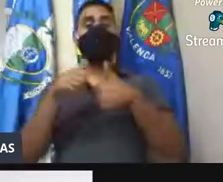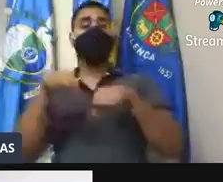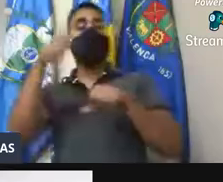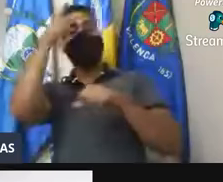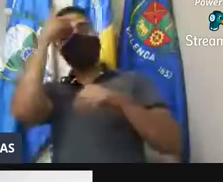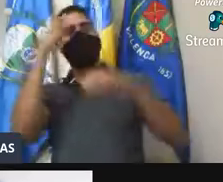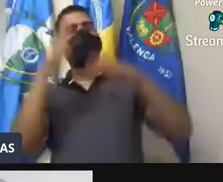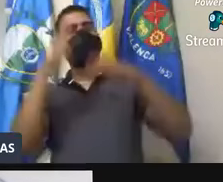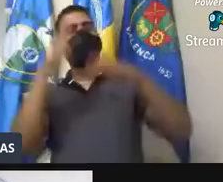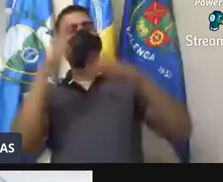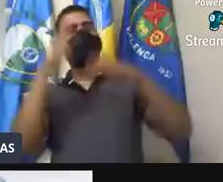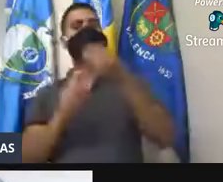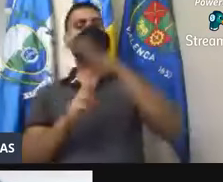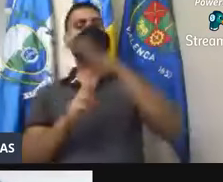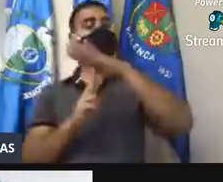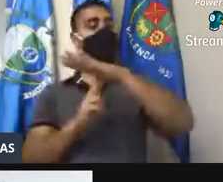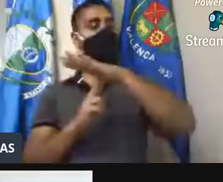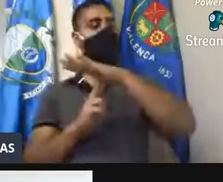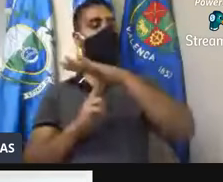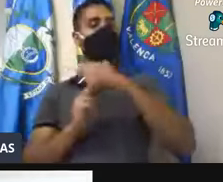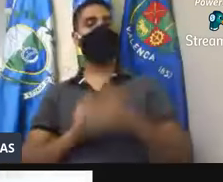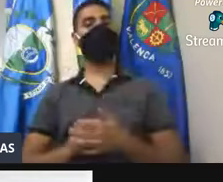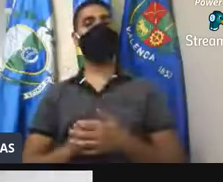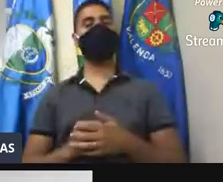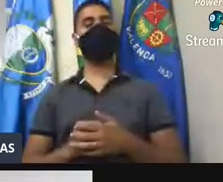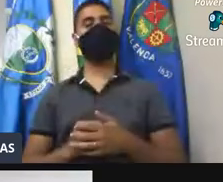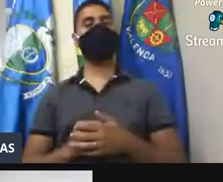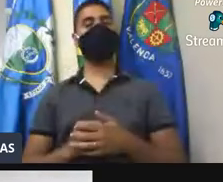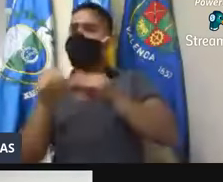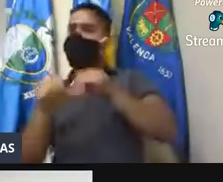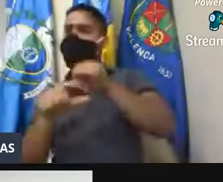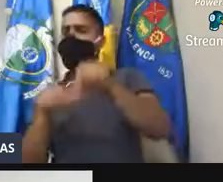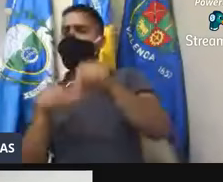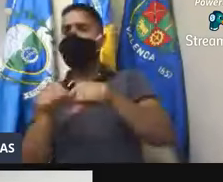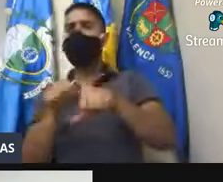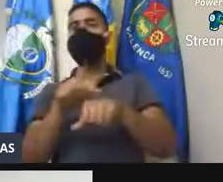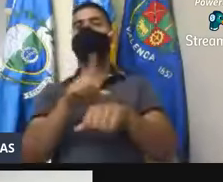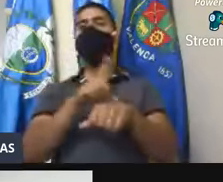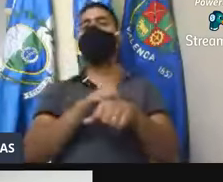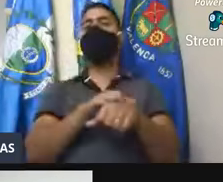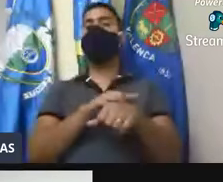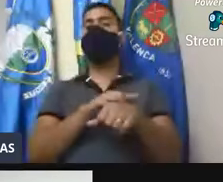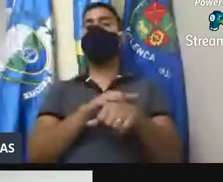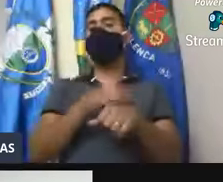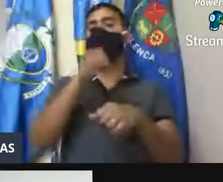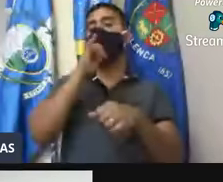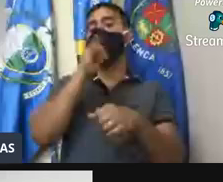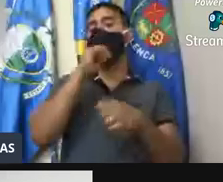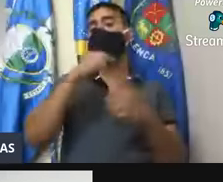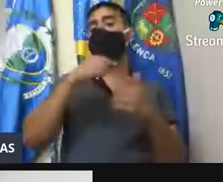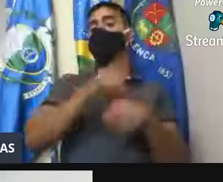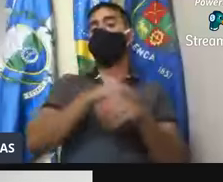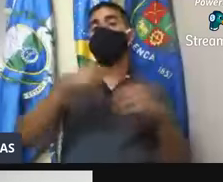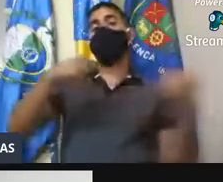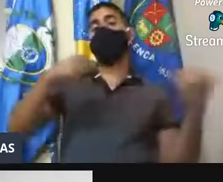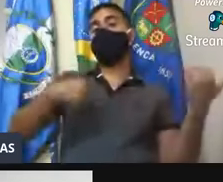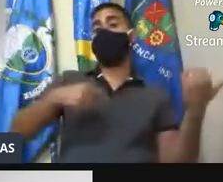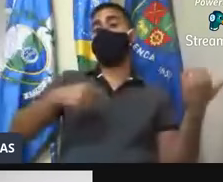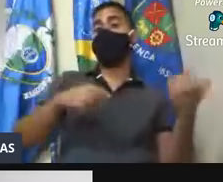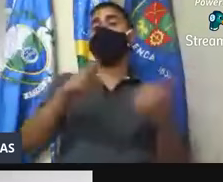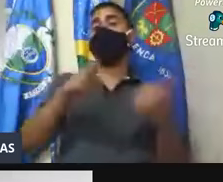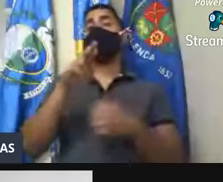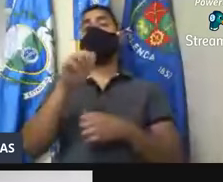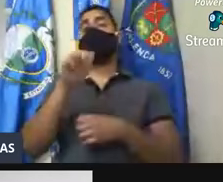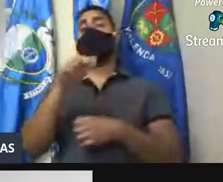rodoviária, é, modificou um horário, né, que, que pega conservatória, Rancho Novo e Santa